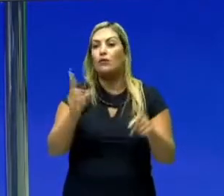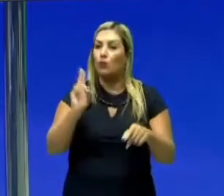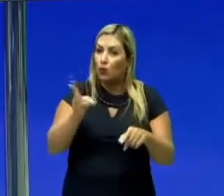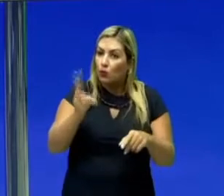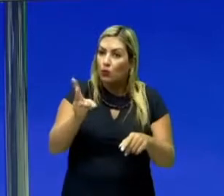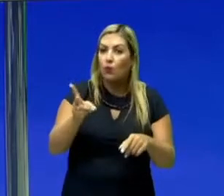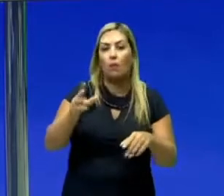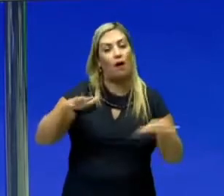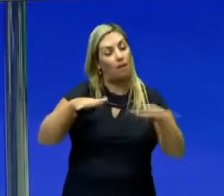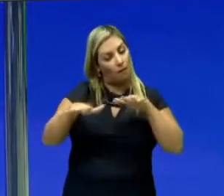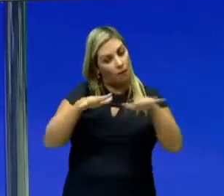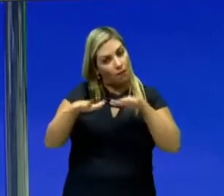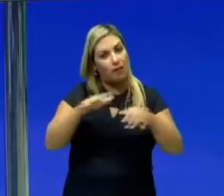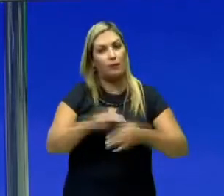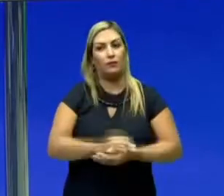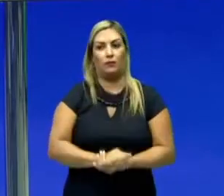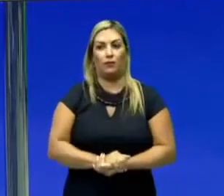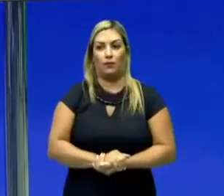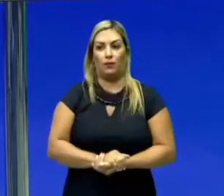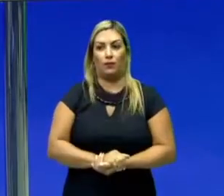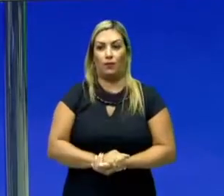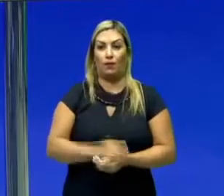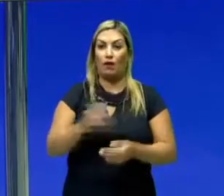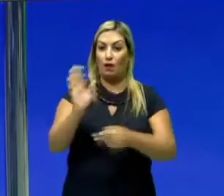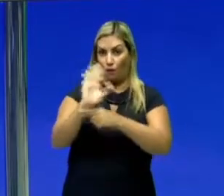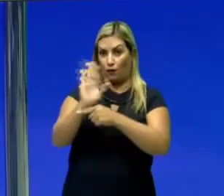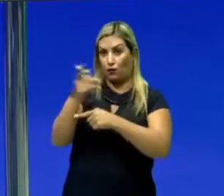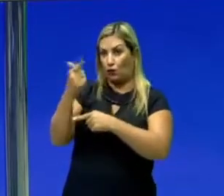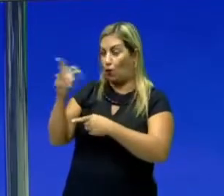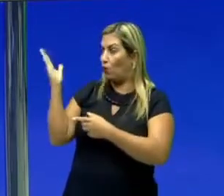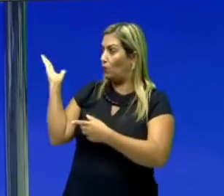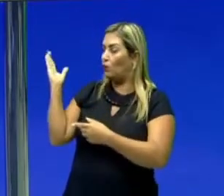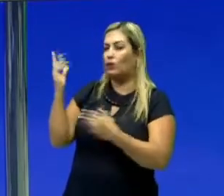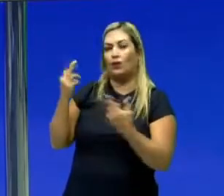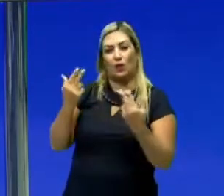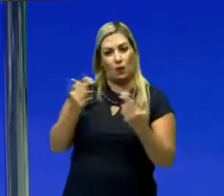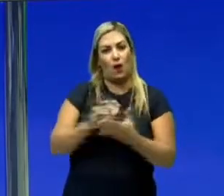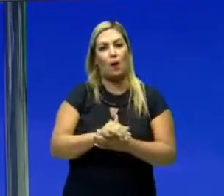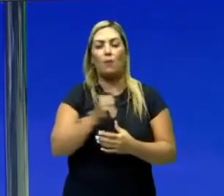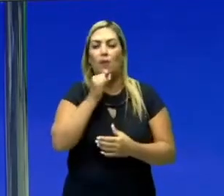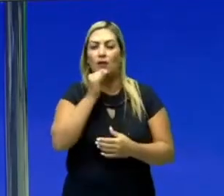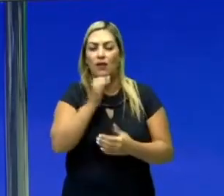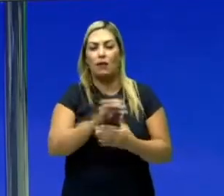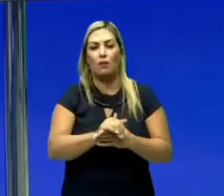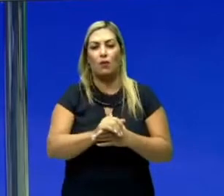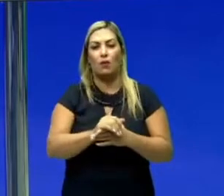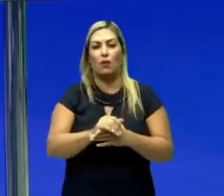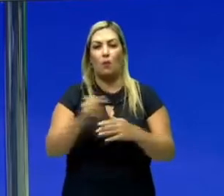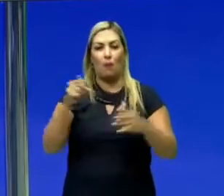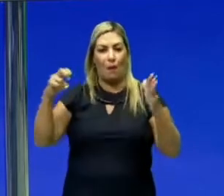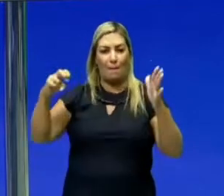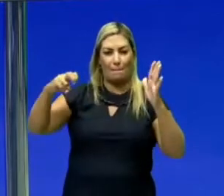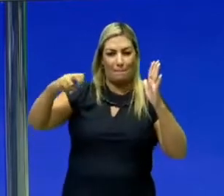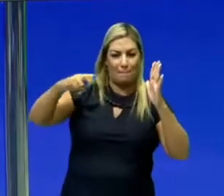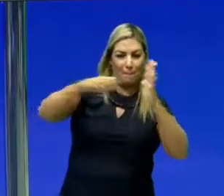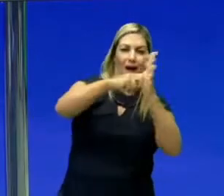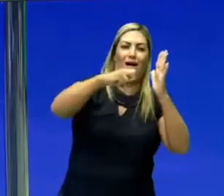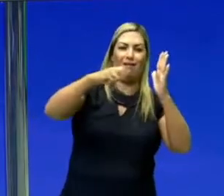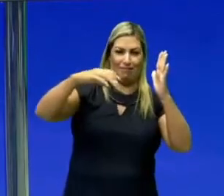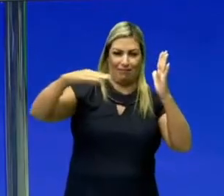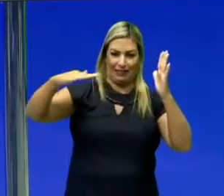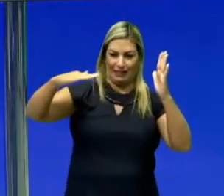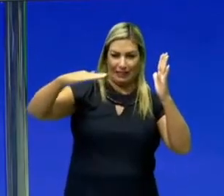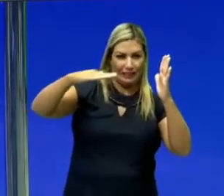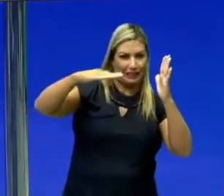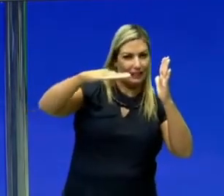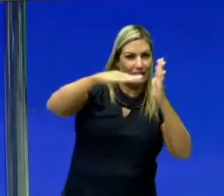Continuar em movimento. Aqui o nosso outro vídeo seria exatamente sobre uma colisão, não é isso? E a gente sabe